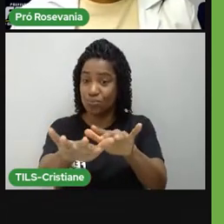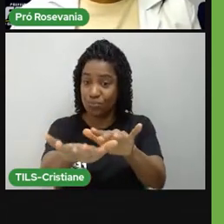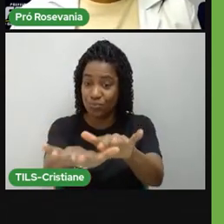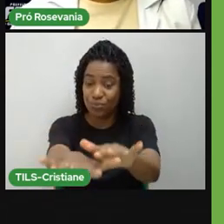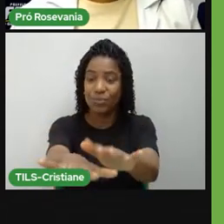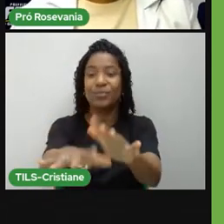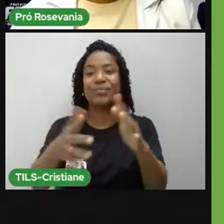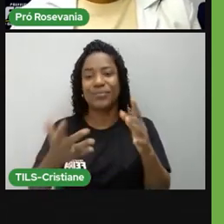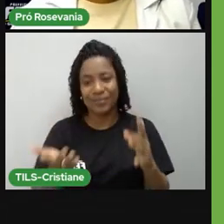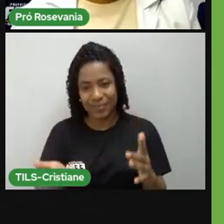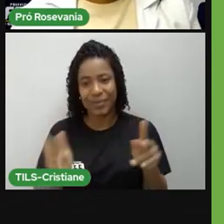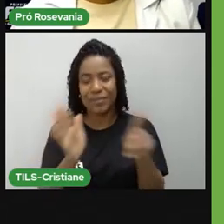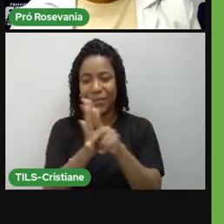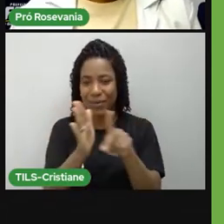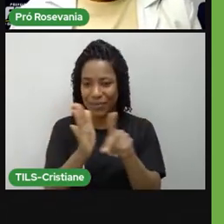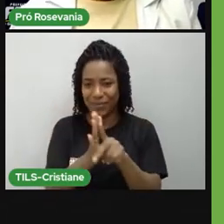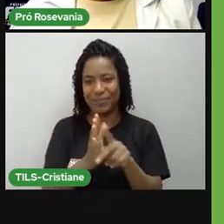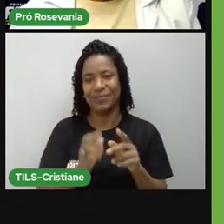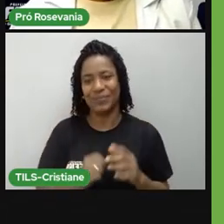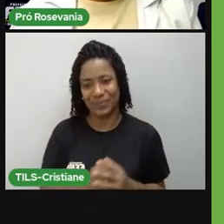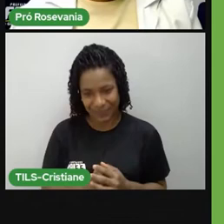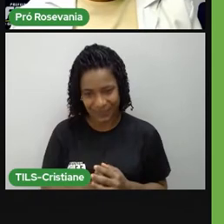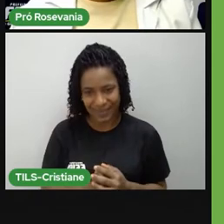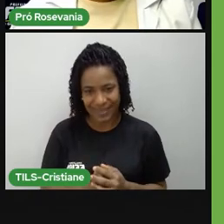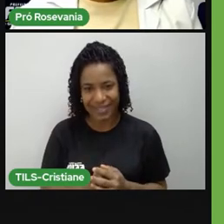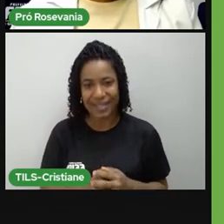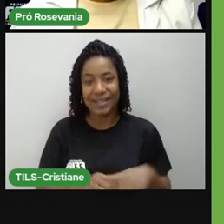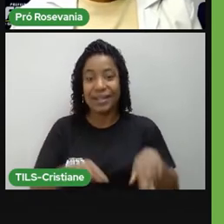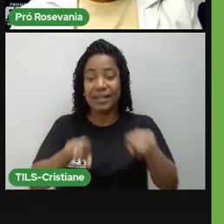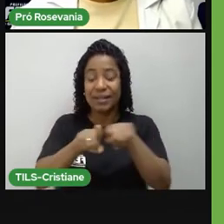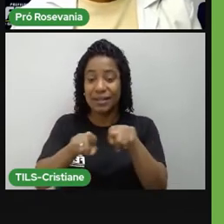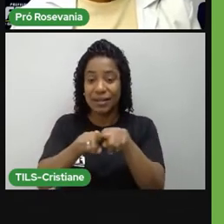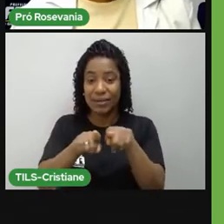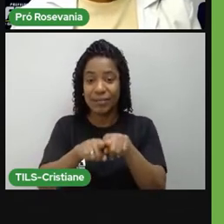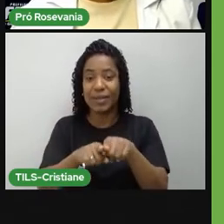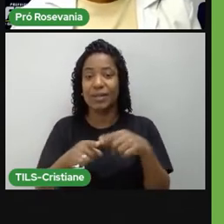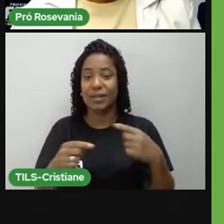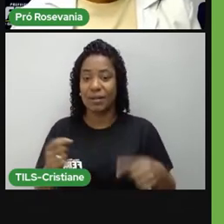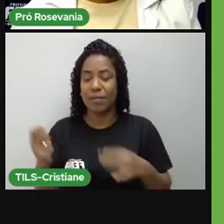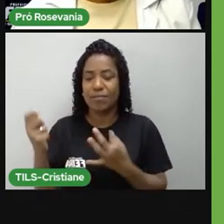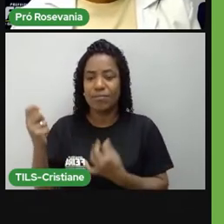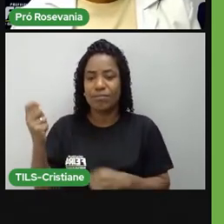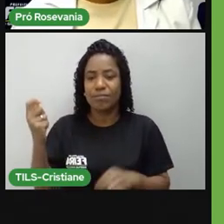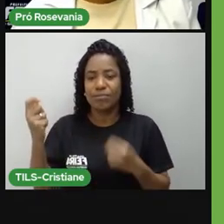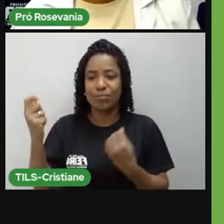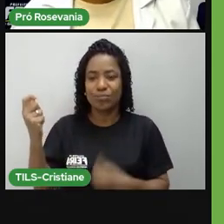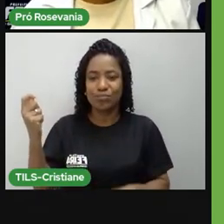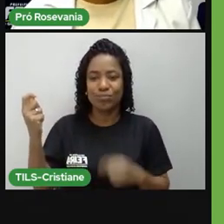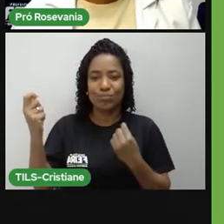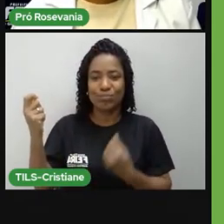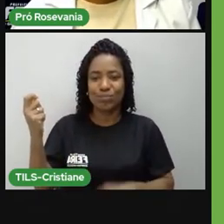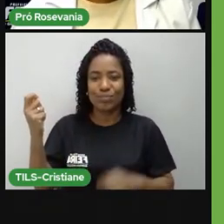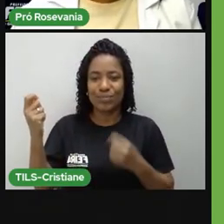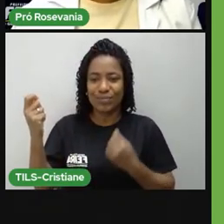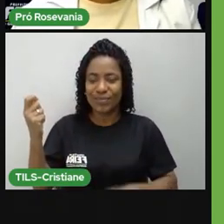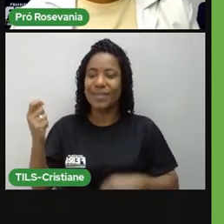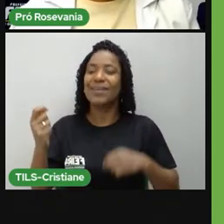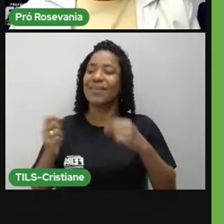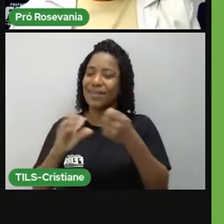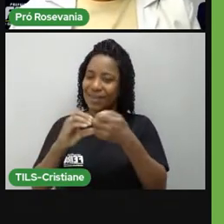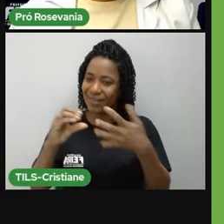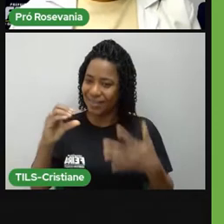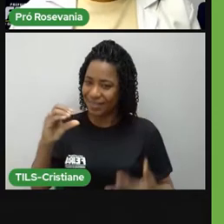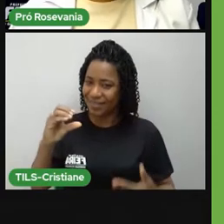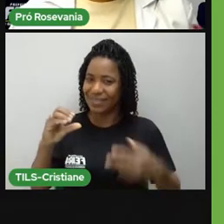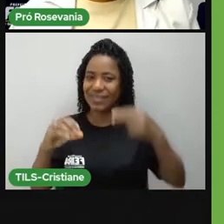a esse momento folclórico aí. Bom, a gente tem também as modas de viola, né, muito característico da gente aqui, e aí